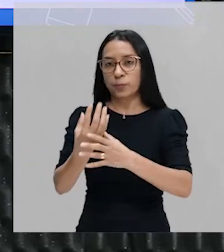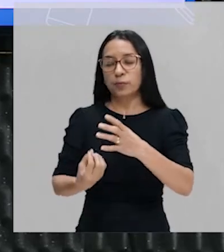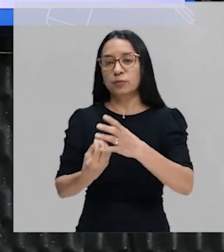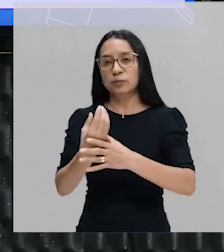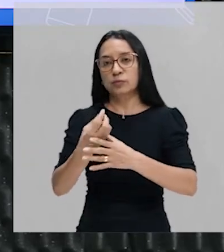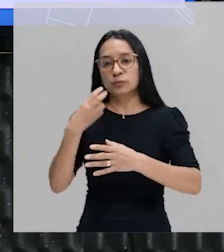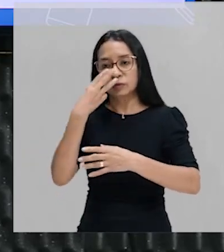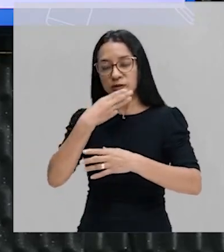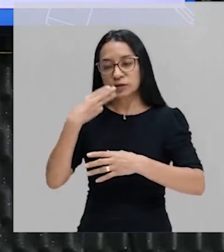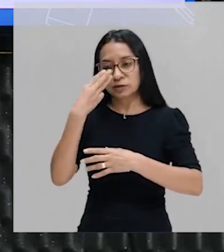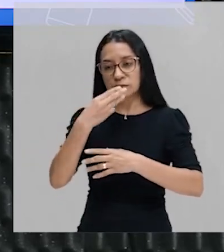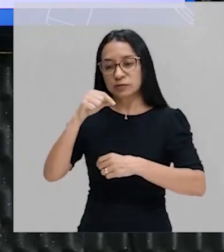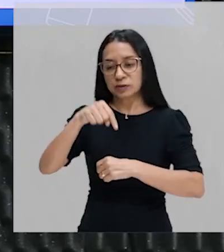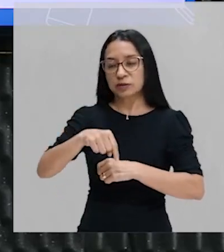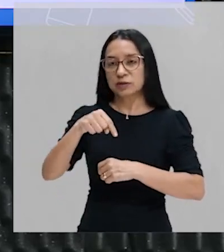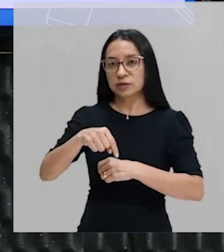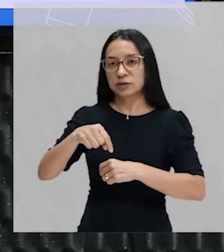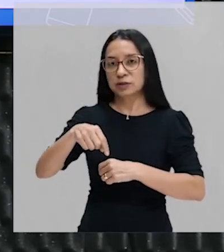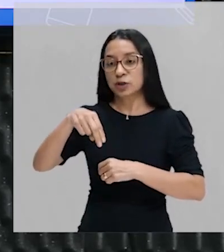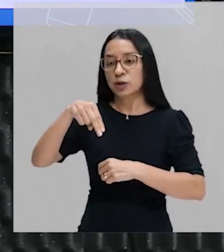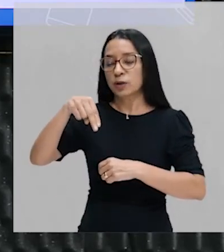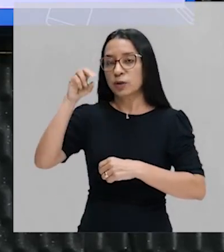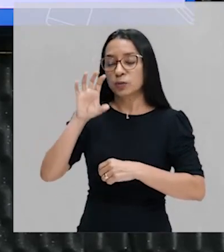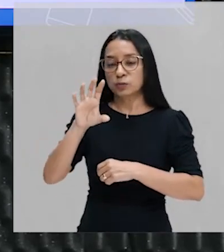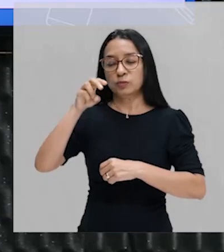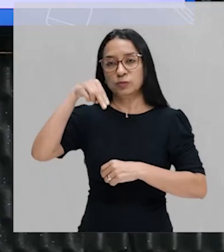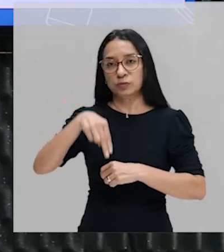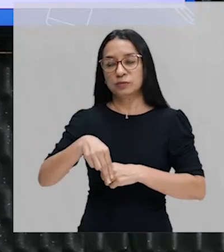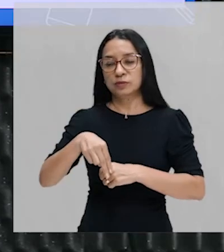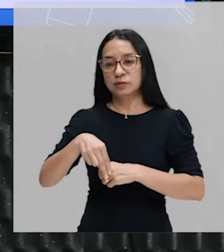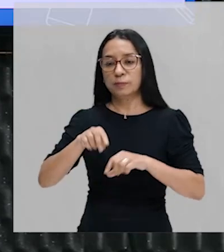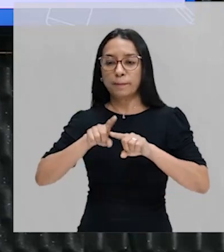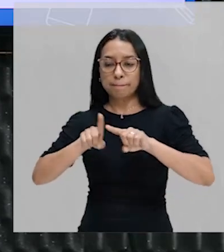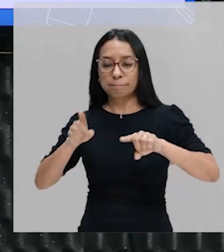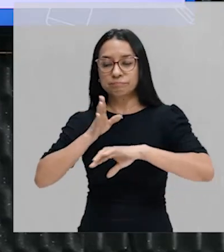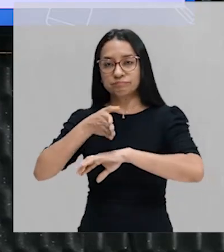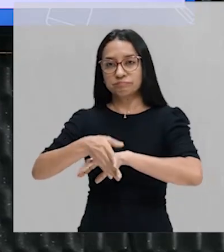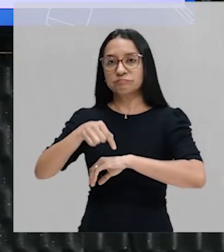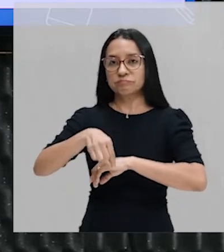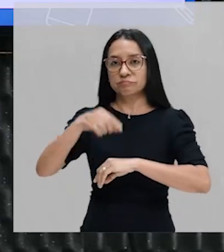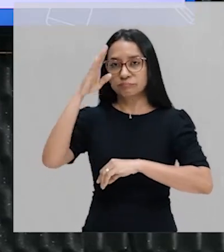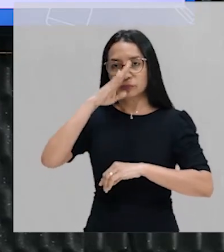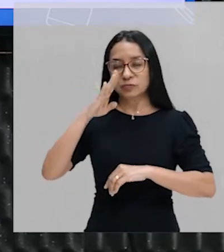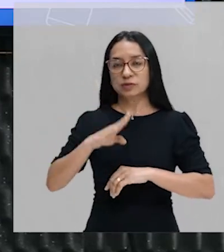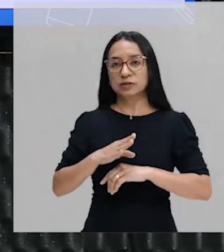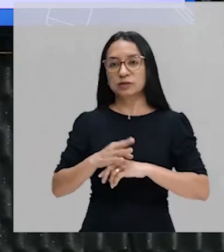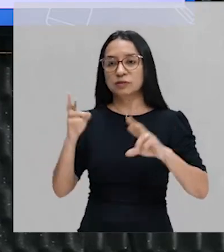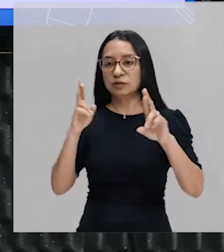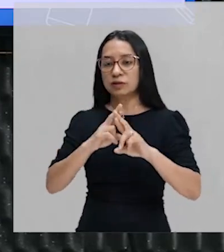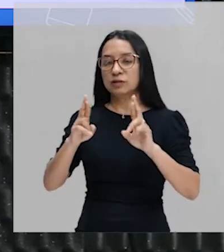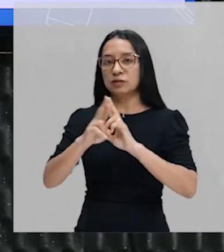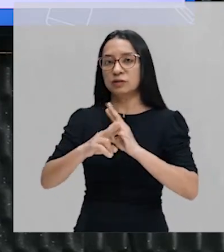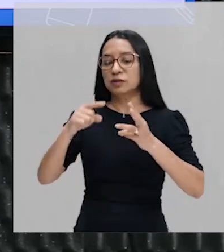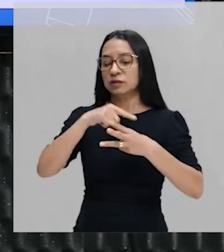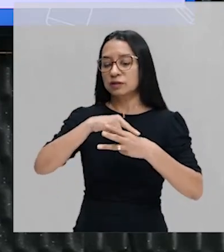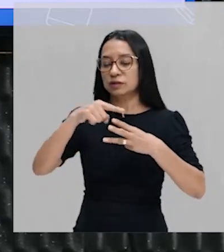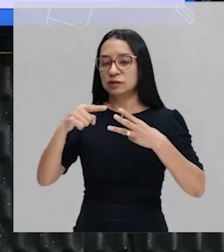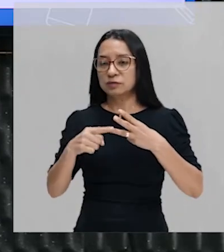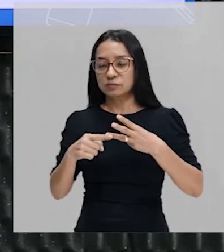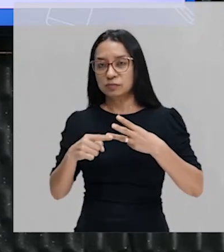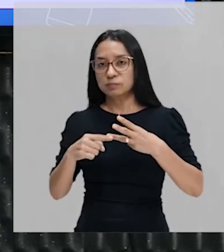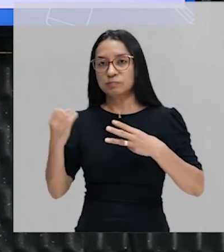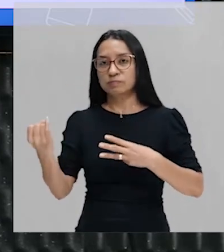Entretanto, essas invasões holandesas no Brasil, elas estão relacionadas a três fatores